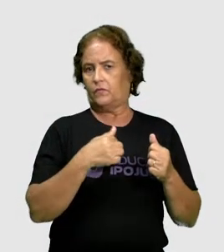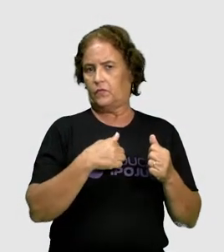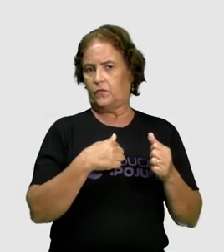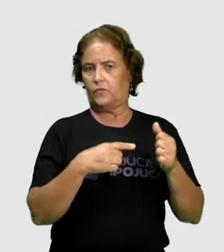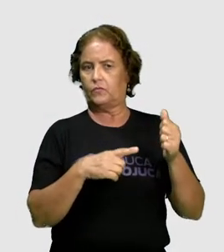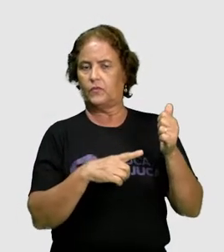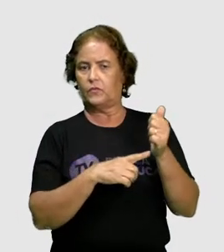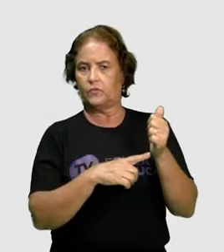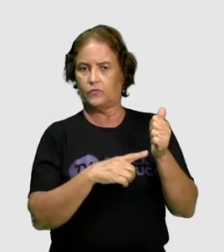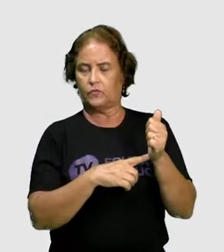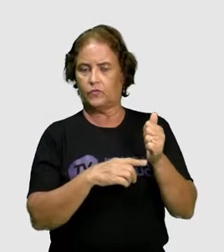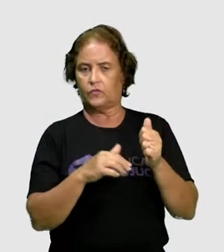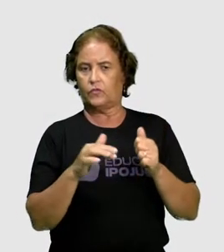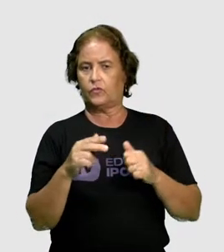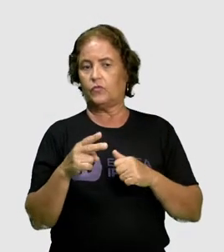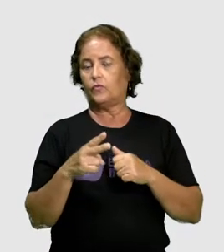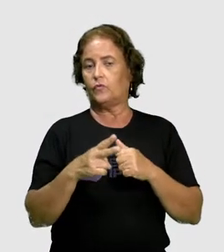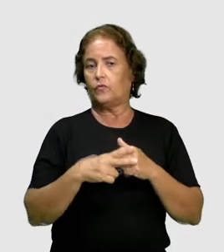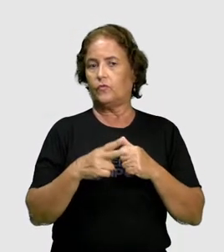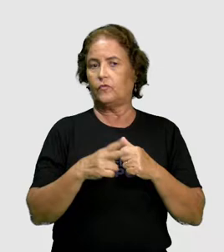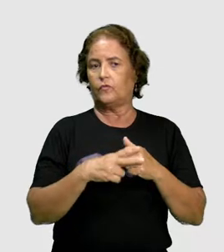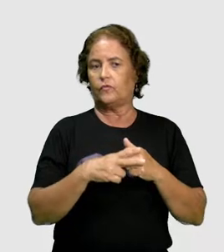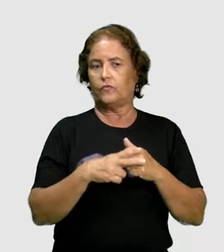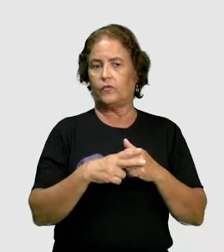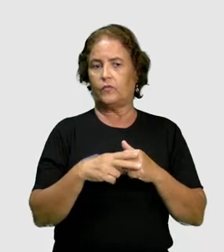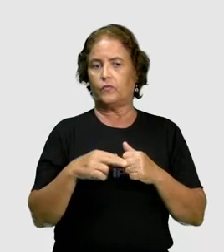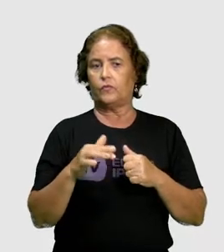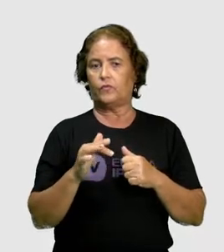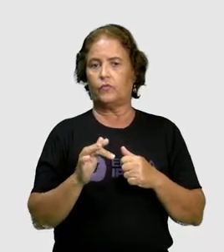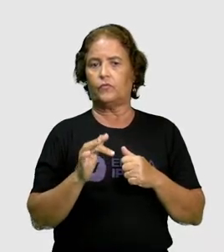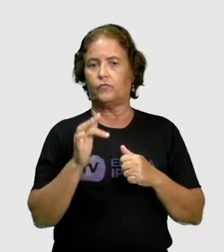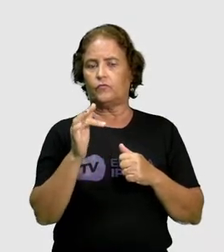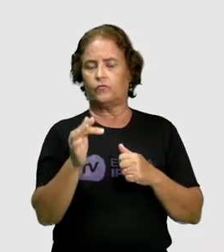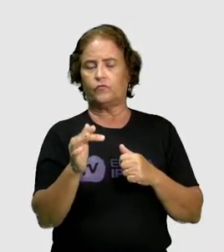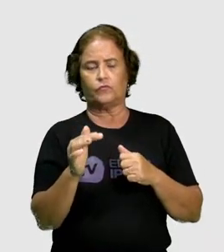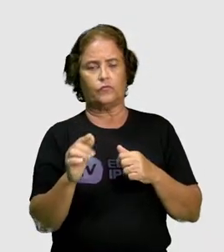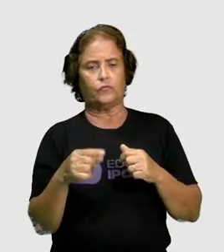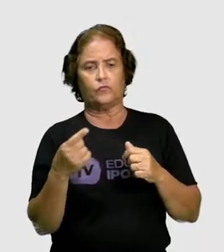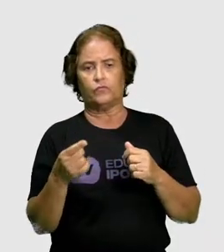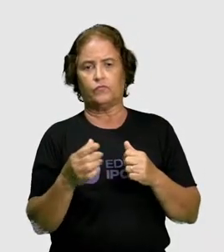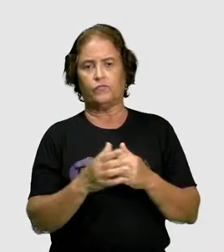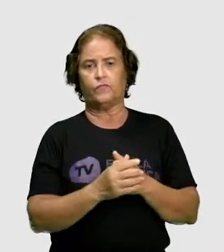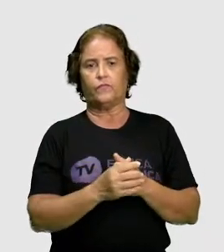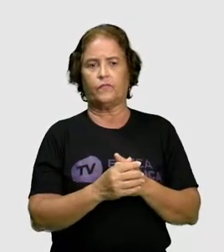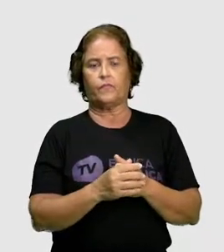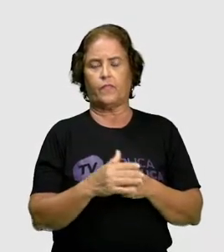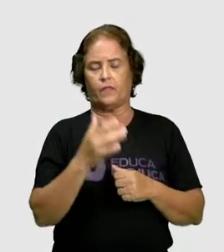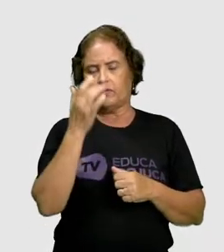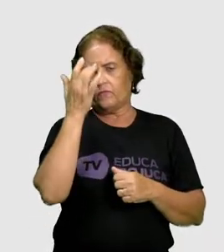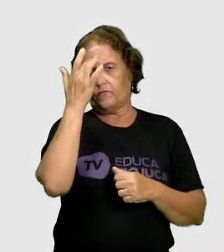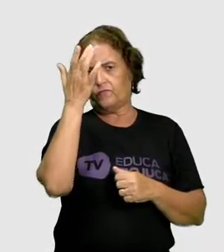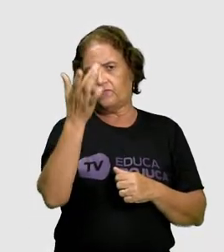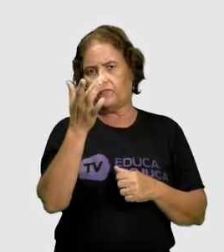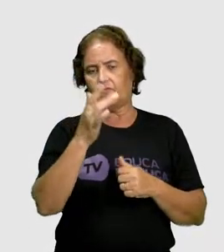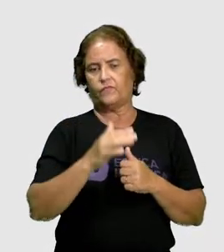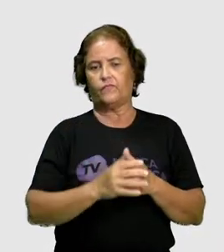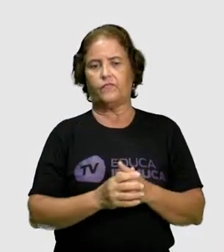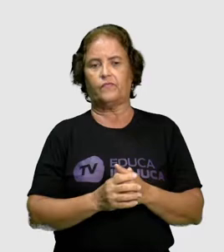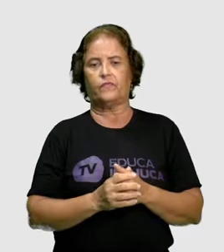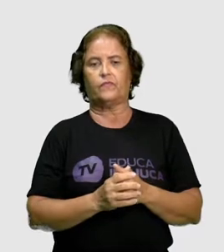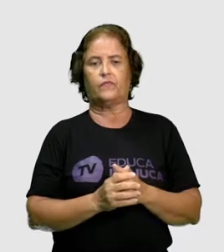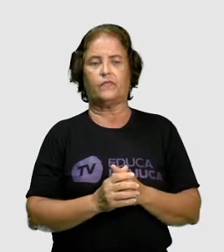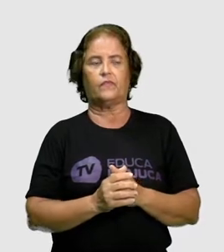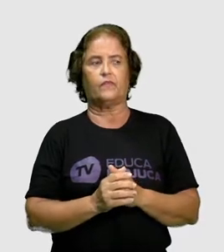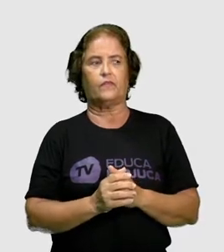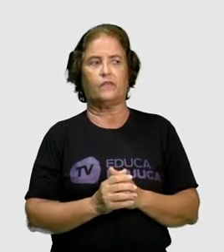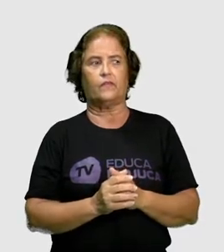principal no infinitivo sem o to e o complemento. Fácil demais. Mais fácil do que isso, só dois disso.